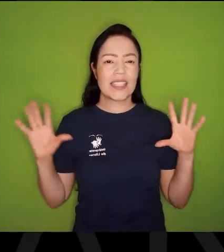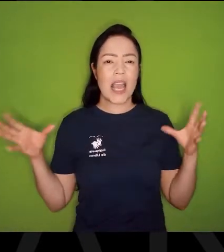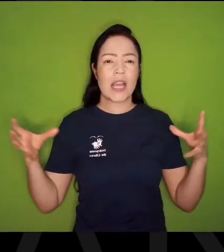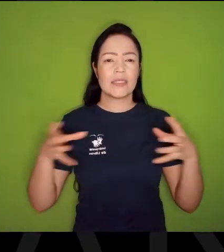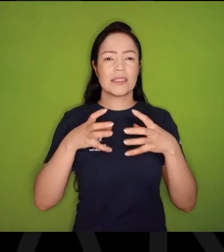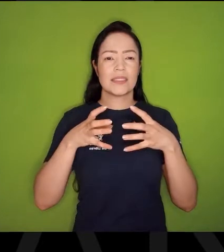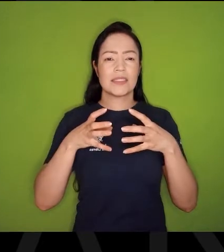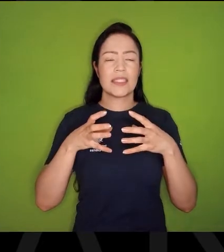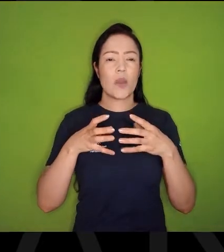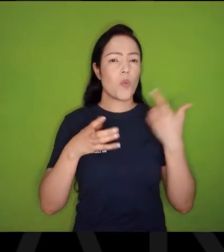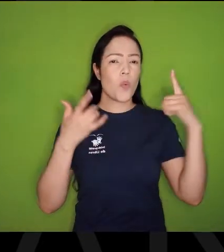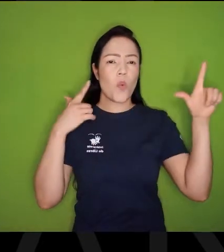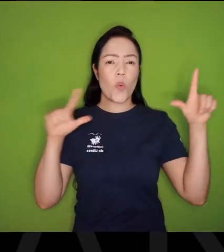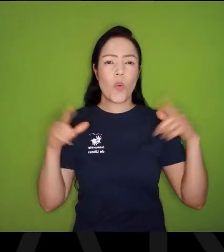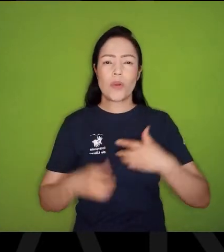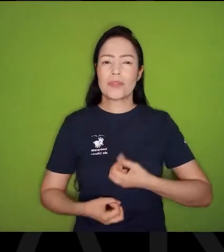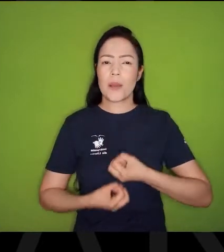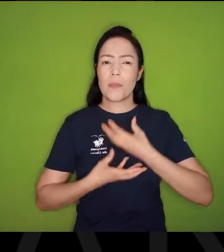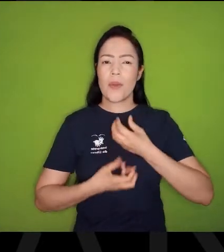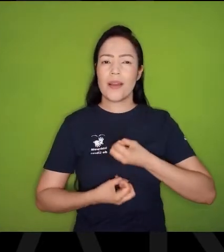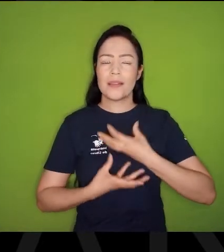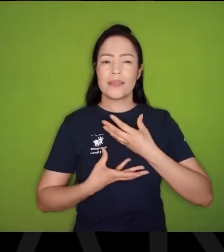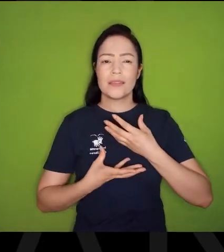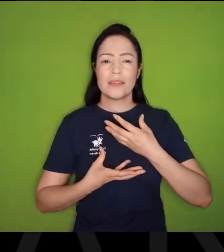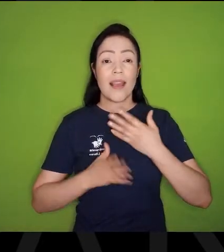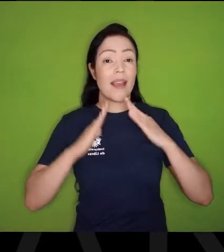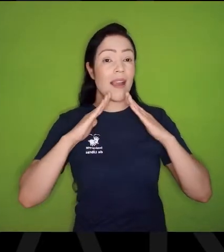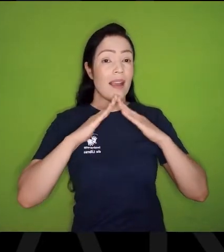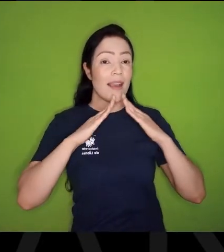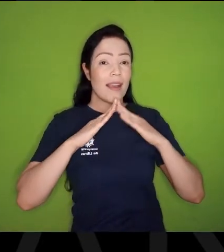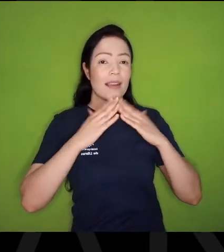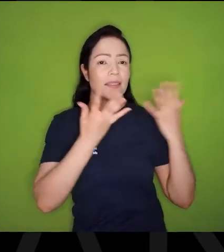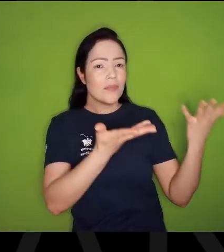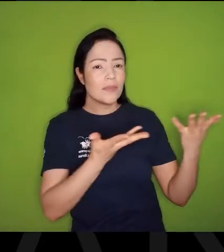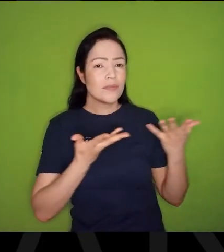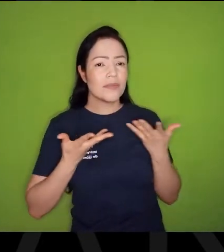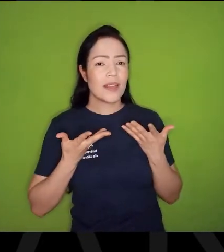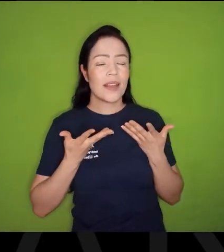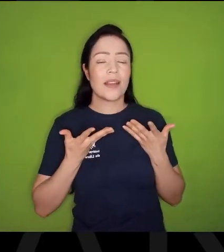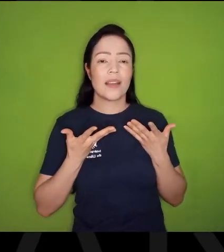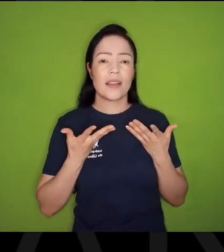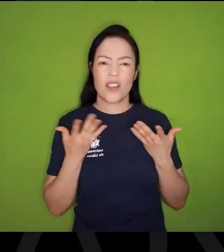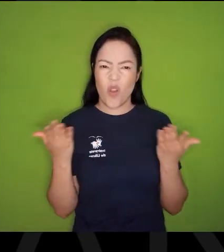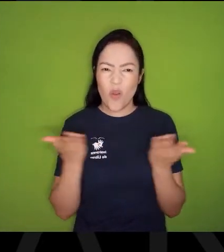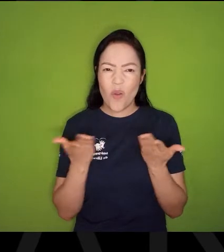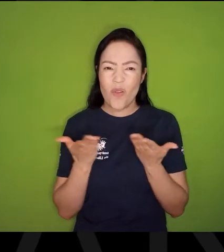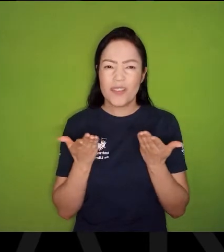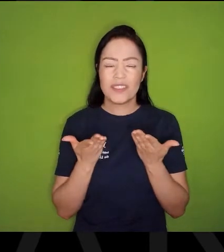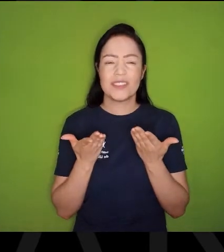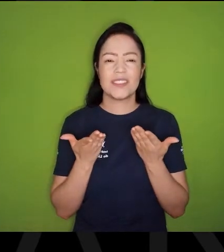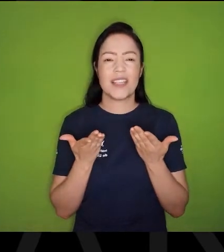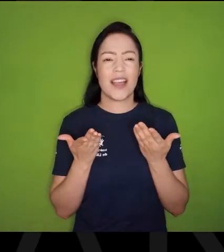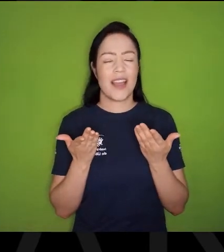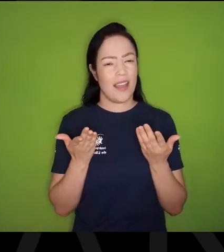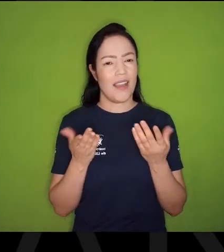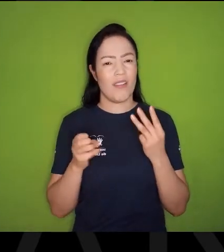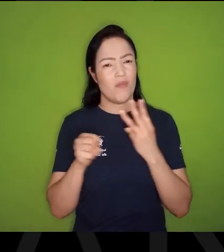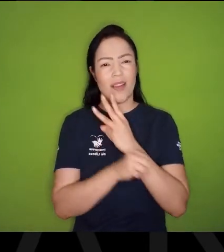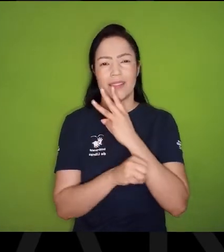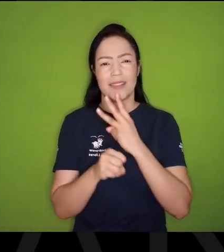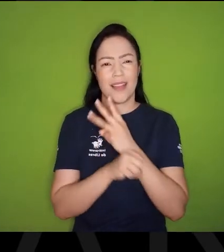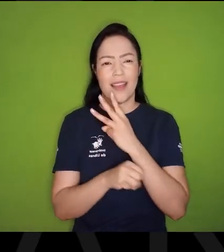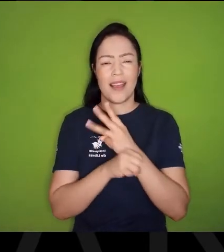poetas, Abrir a porta de sua casa, Hoje, se a gente manda um WhatsApp, A gente manda, Entra nas